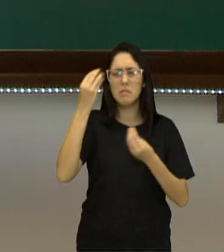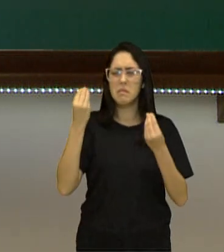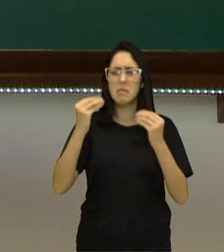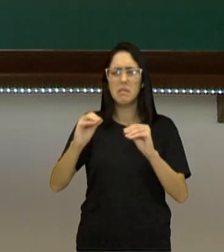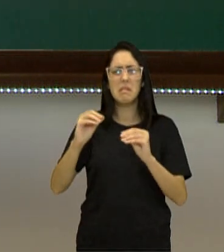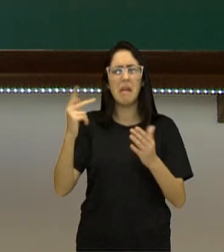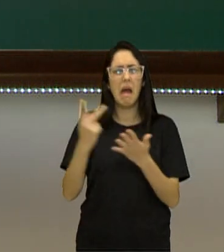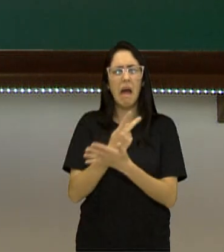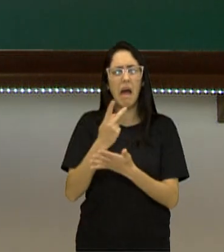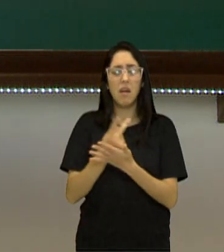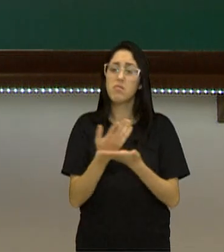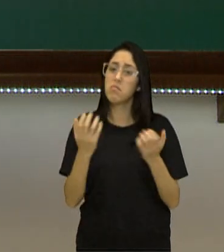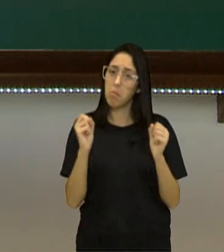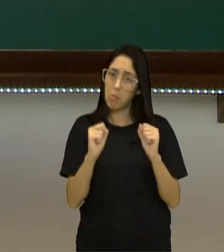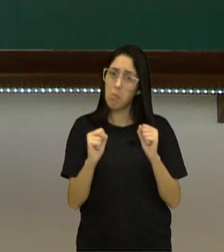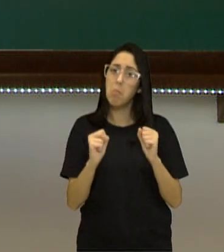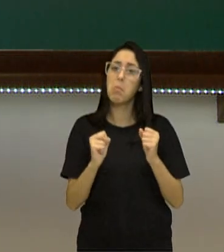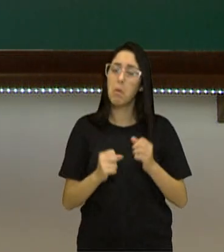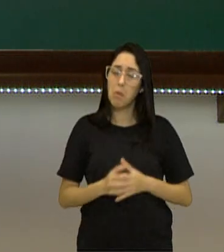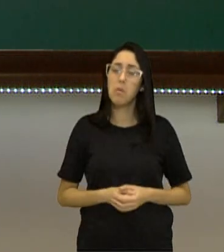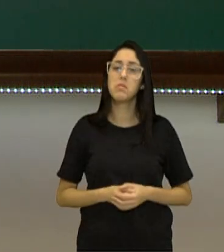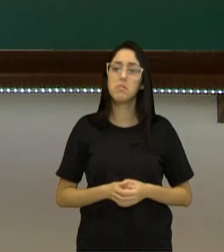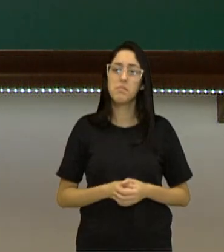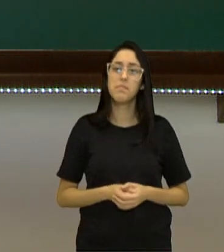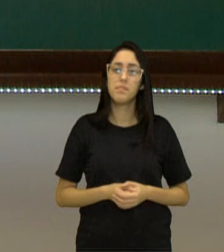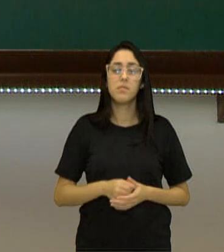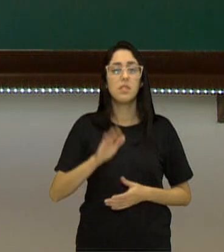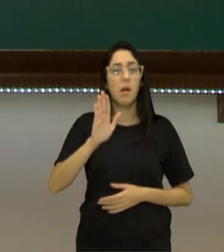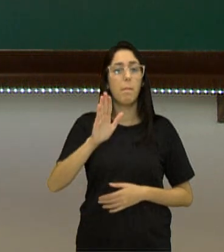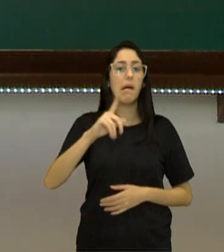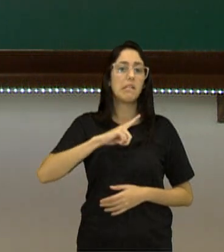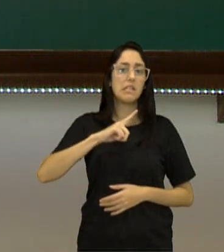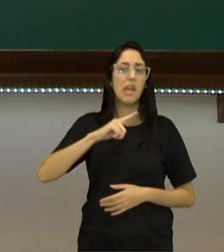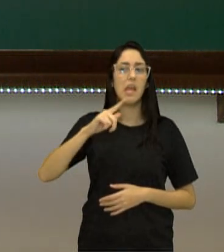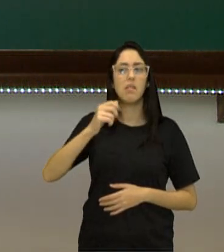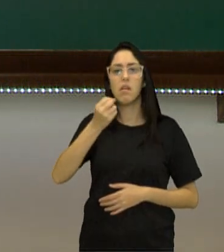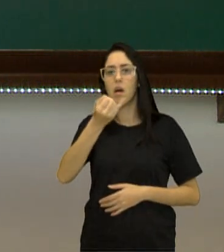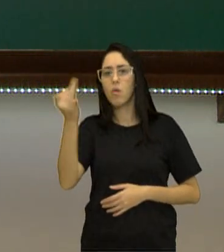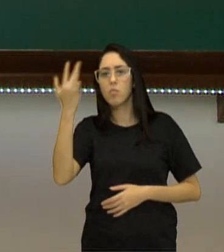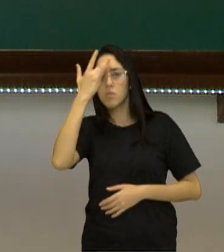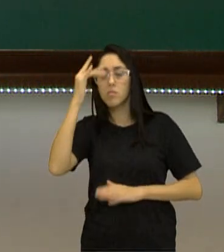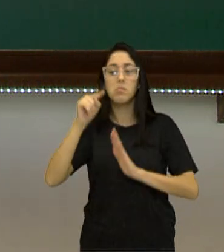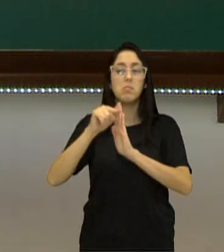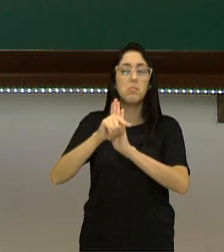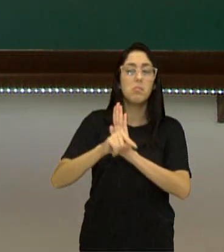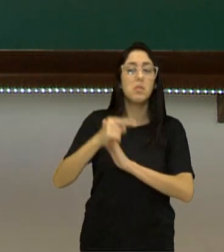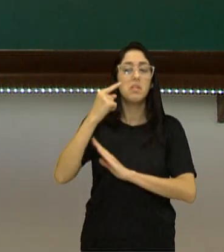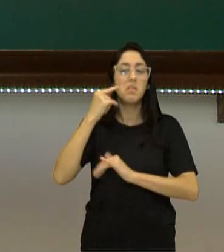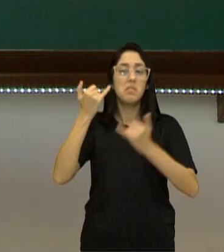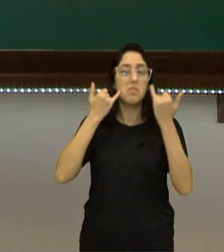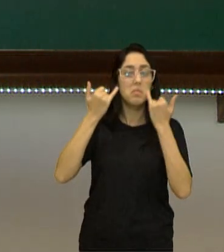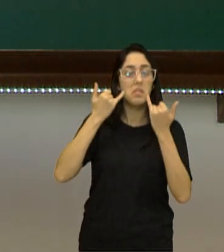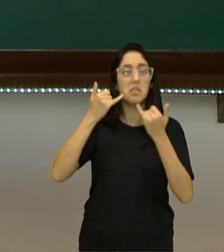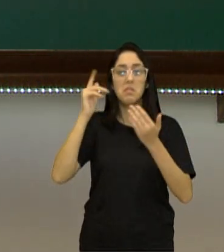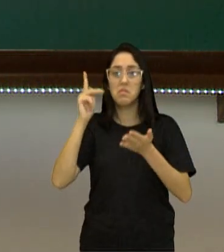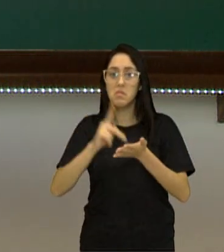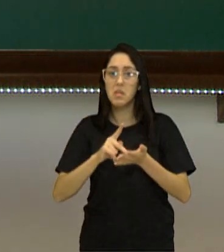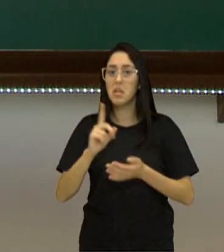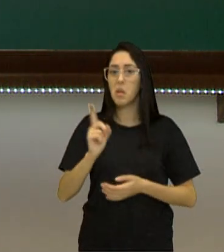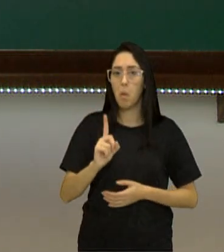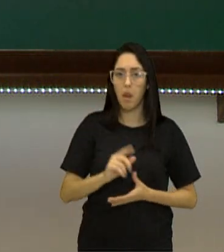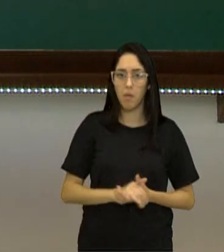Pode, é, pode. Mas aí tem uma comunidade que vai verificar e vai trazer essas informações. A